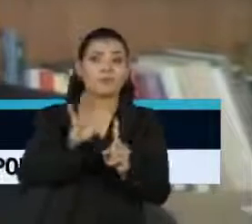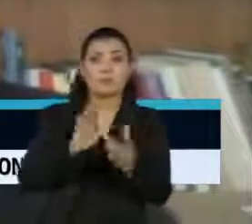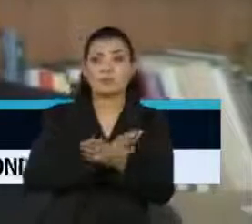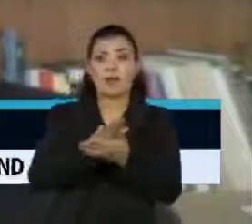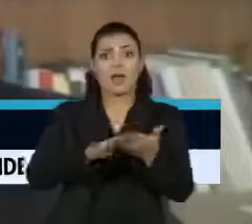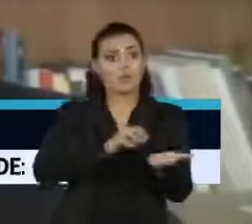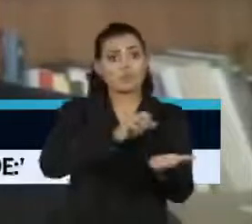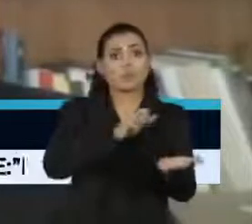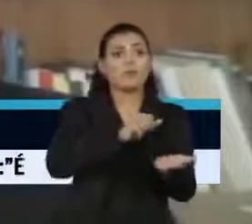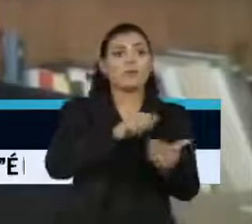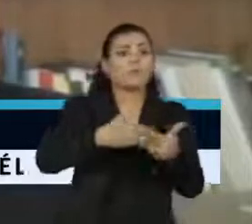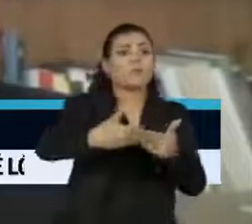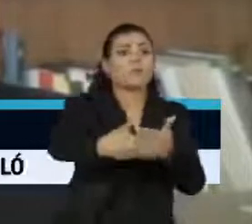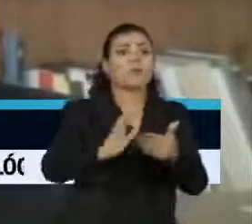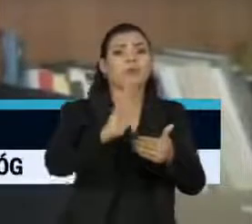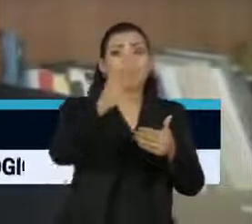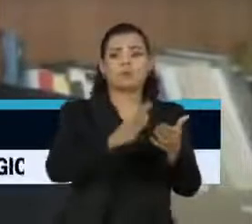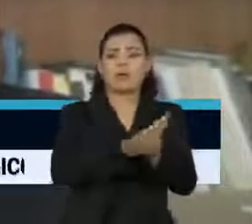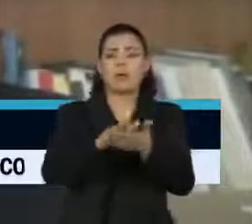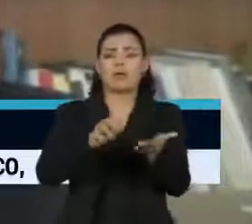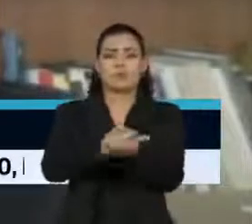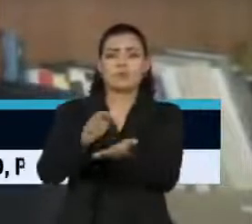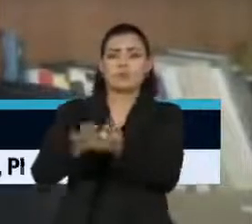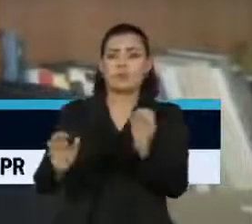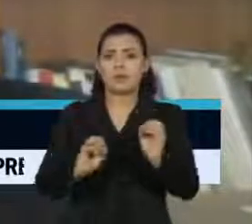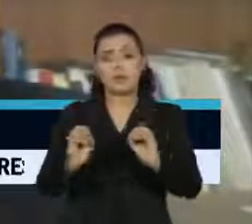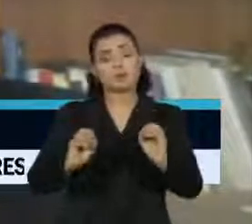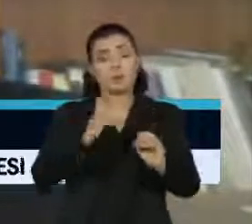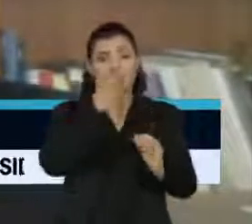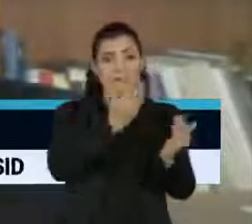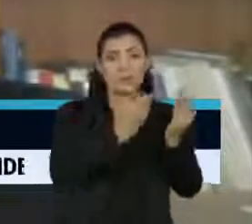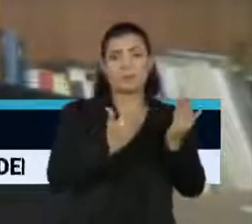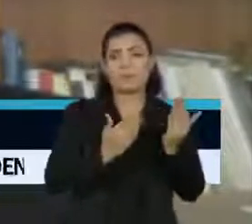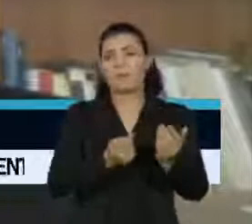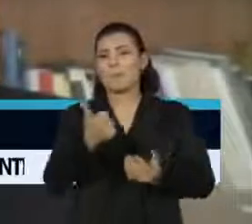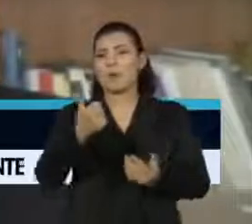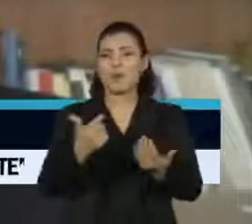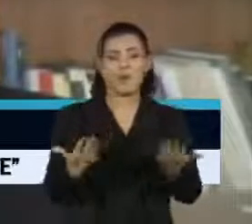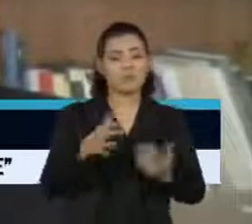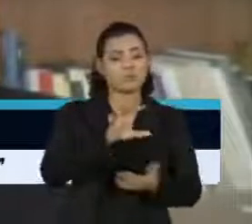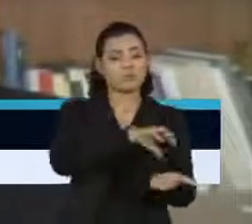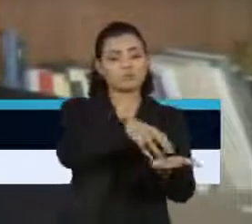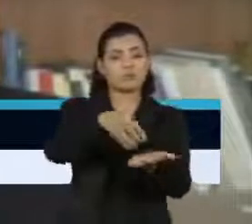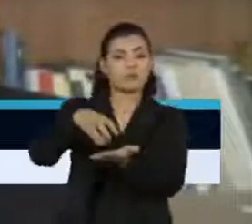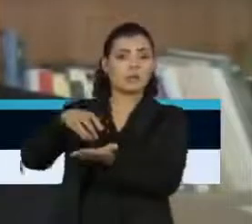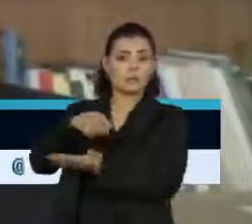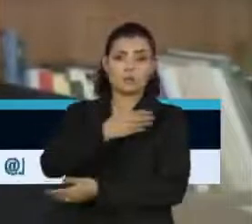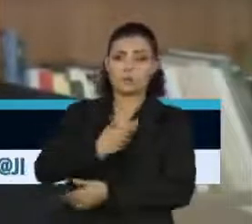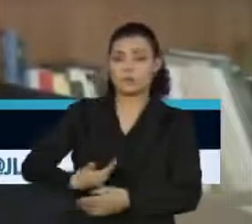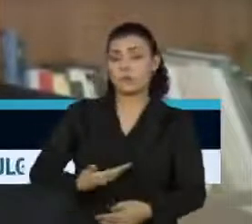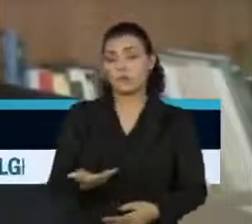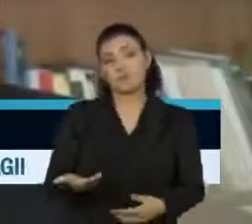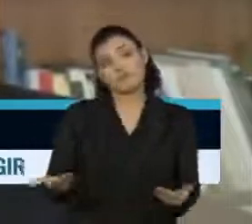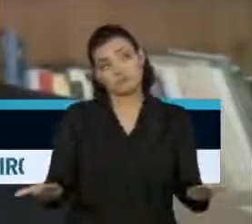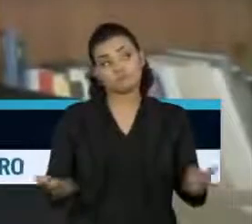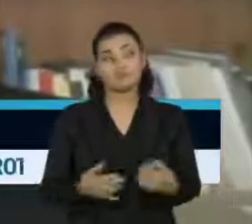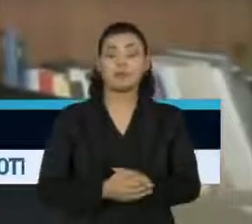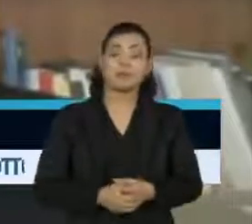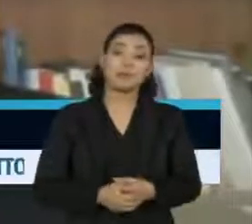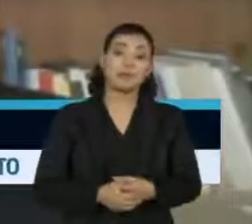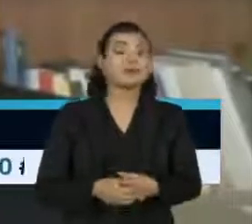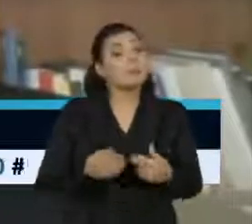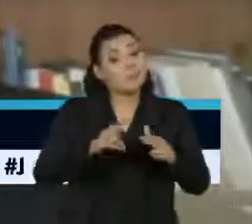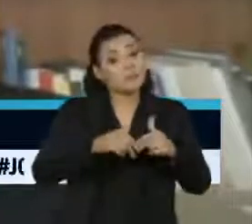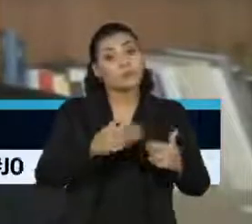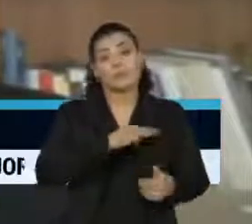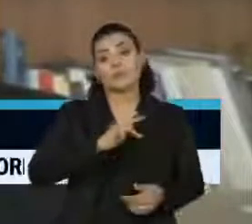uma sensação de que nós não podemos ou devemos confiar menos em órgãos do governo, o